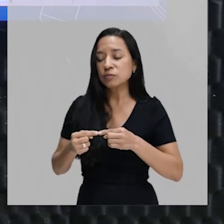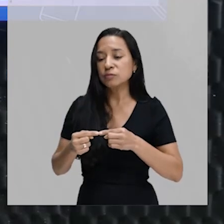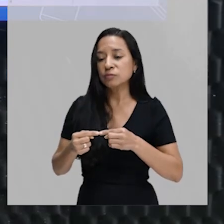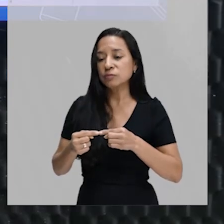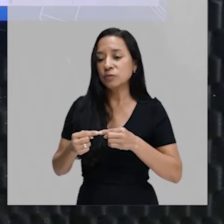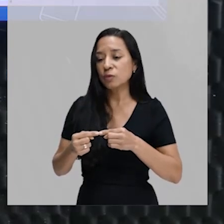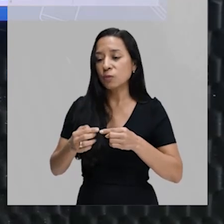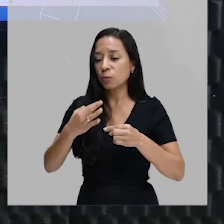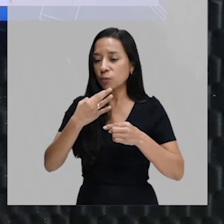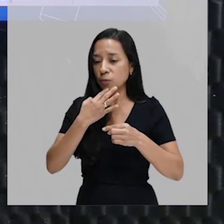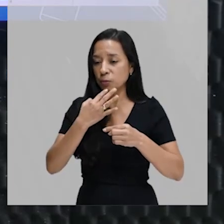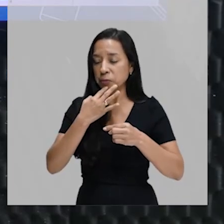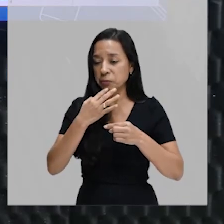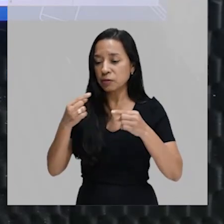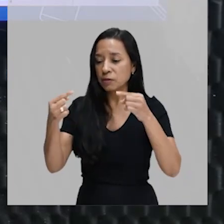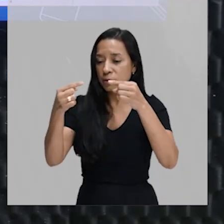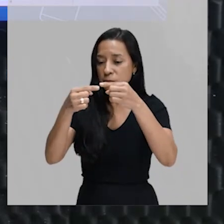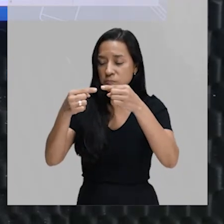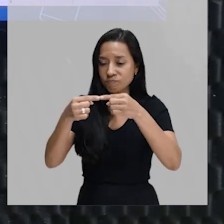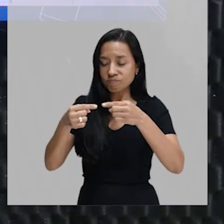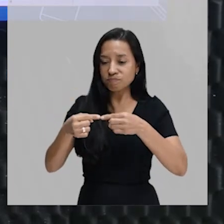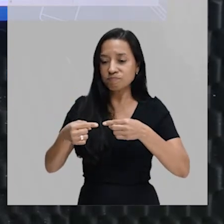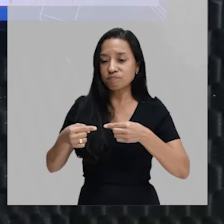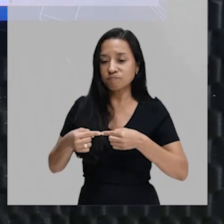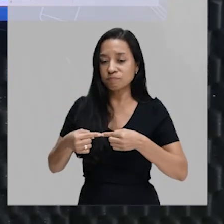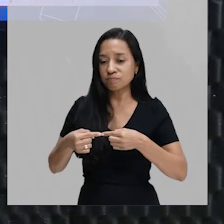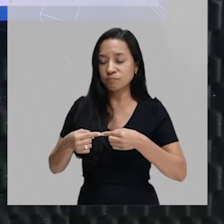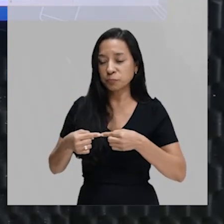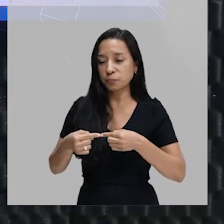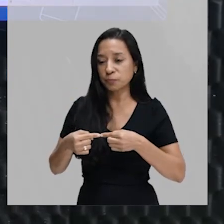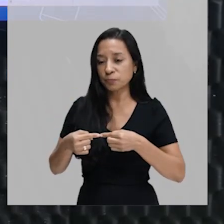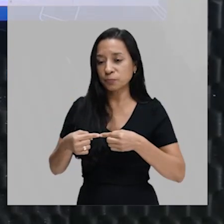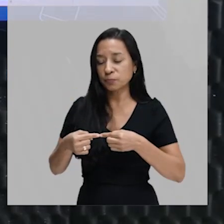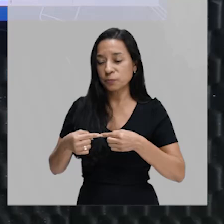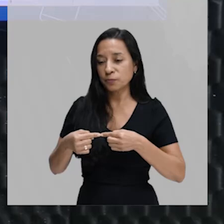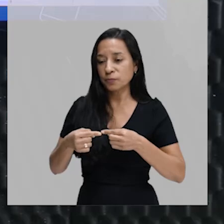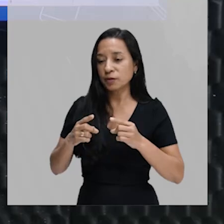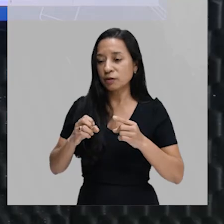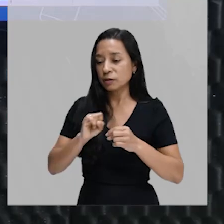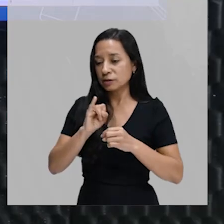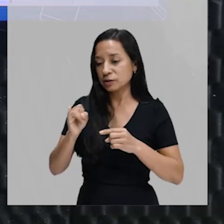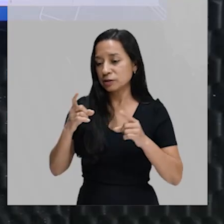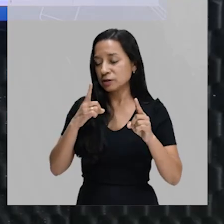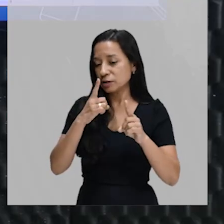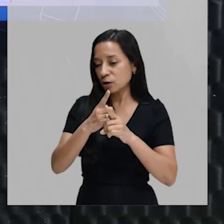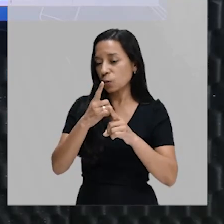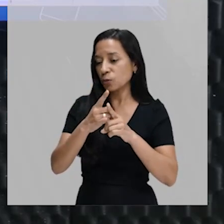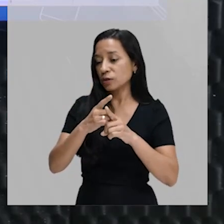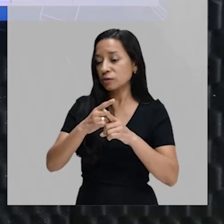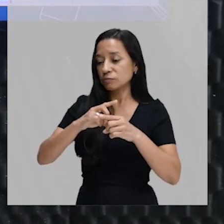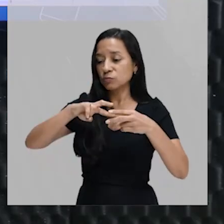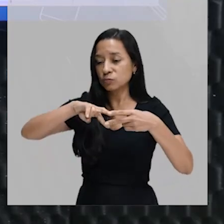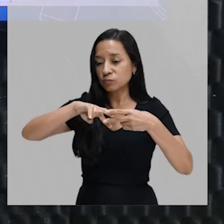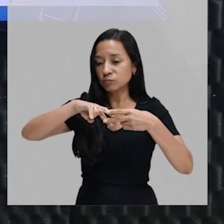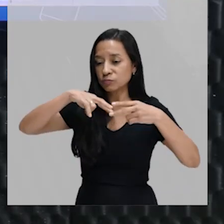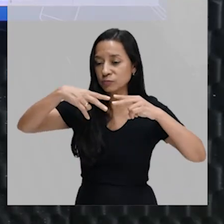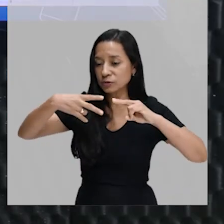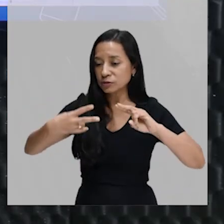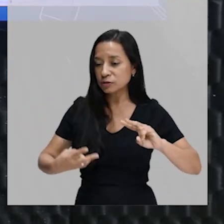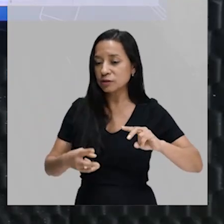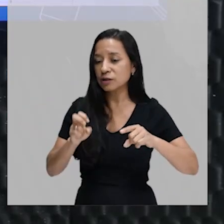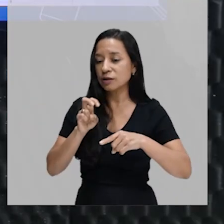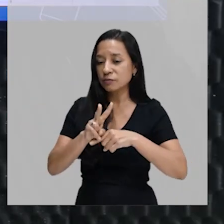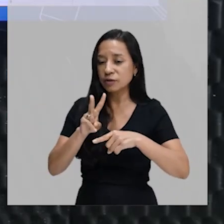sequência palindrômica. Ela reconhece o quê? Se ela encontrar no DNA viral, essa sequência